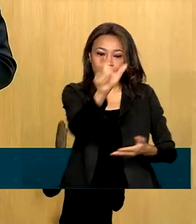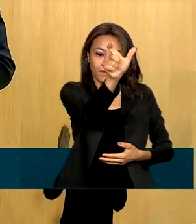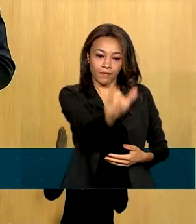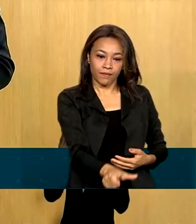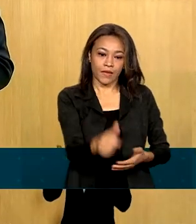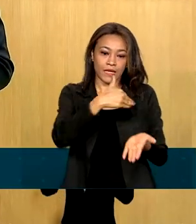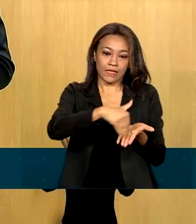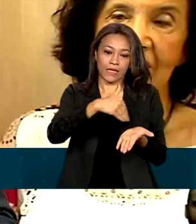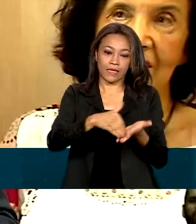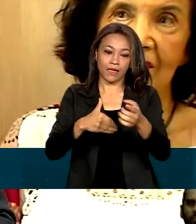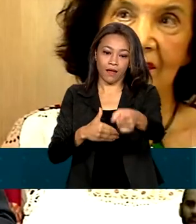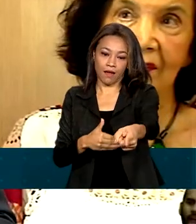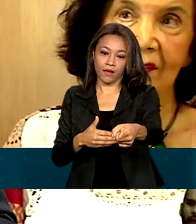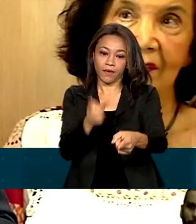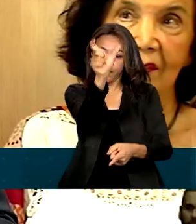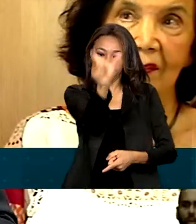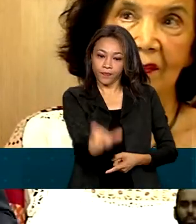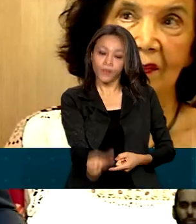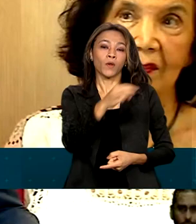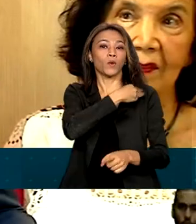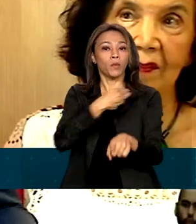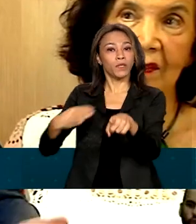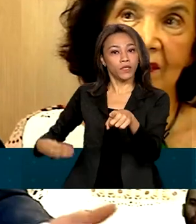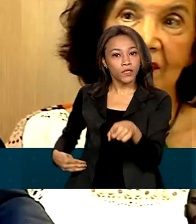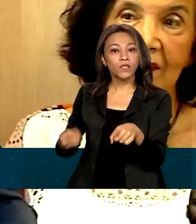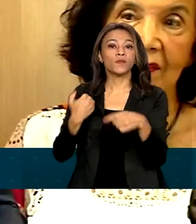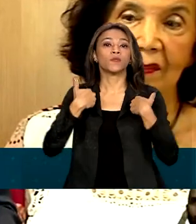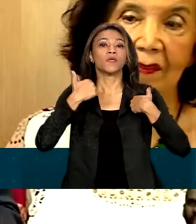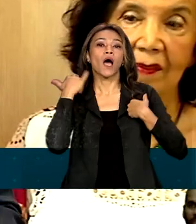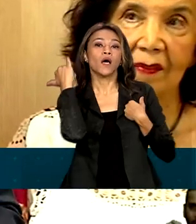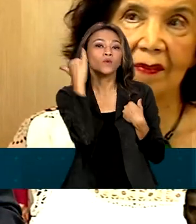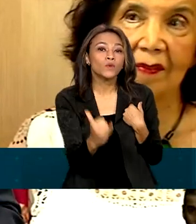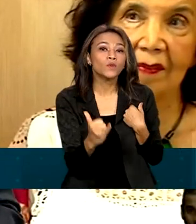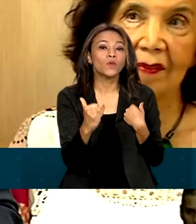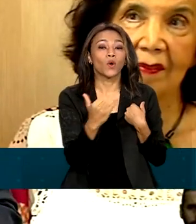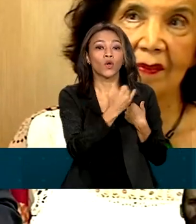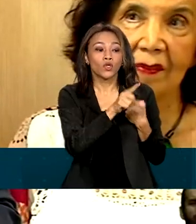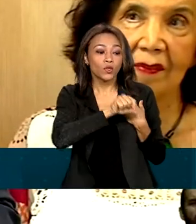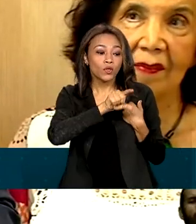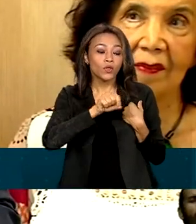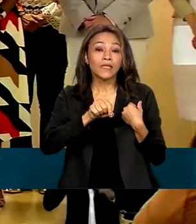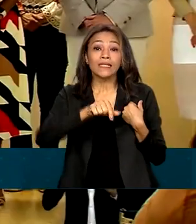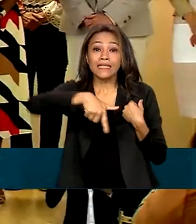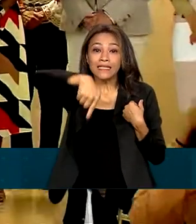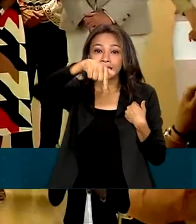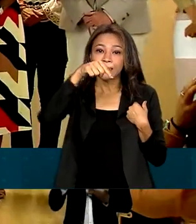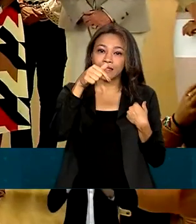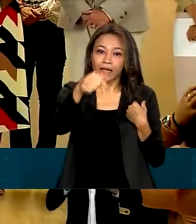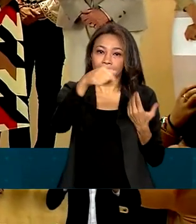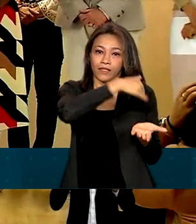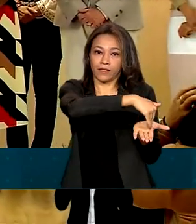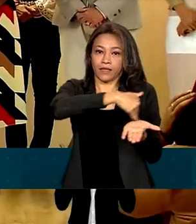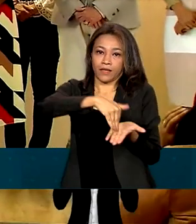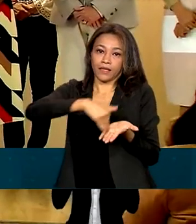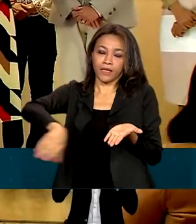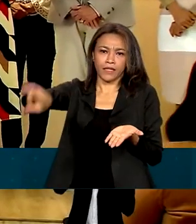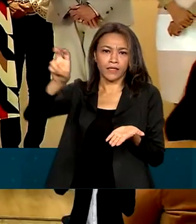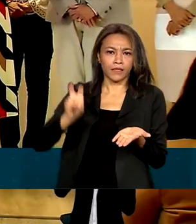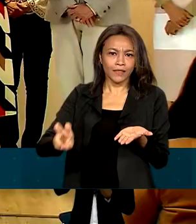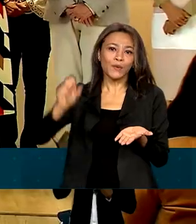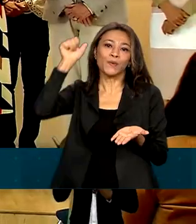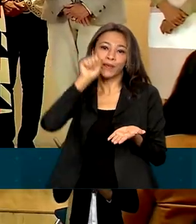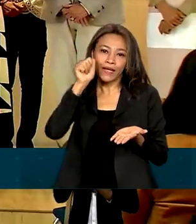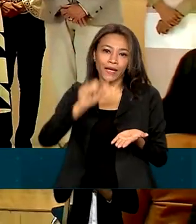MEC, Zoldacela, o ministro Camilo Santana anunciou o comando de sete secretarias, sendo cinco chefiadas por